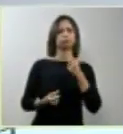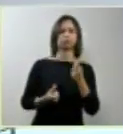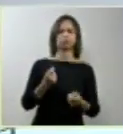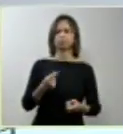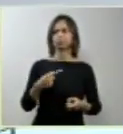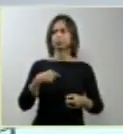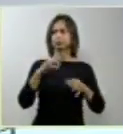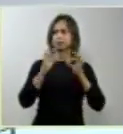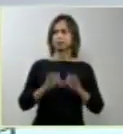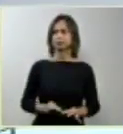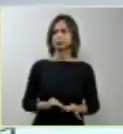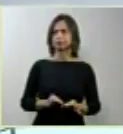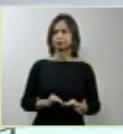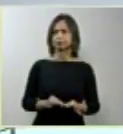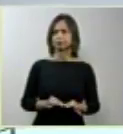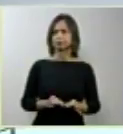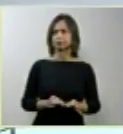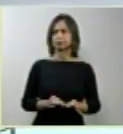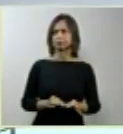E isso nos move.